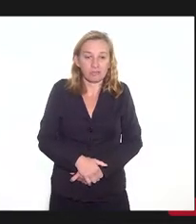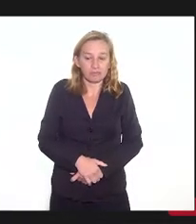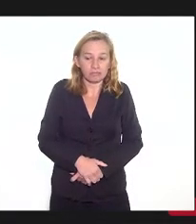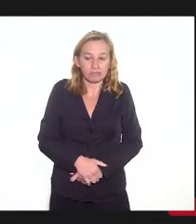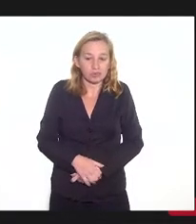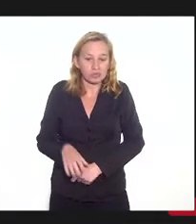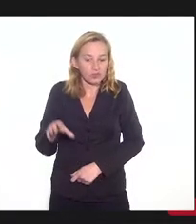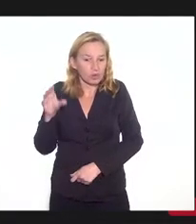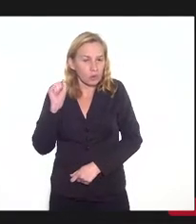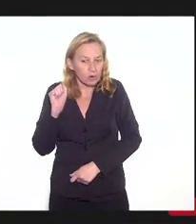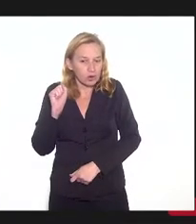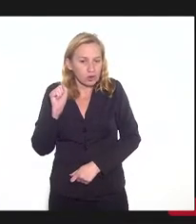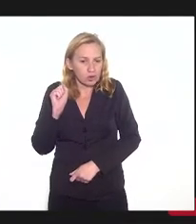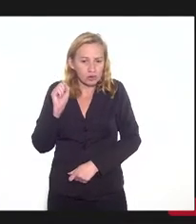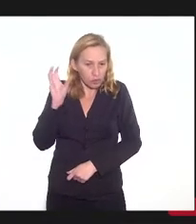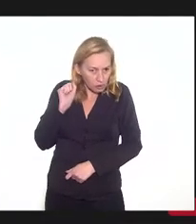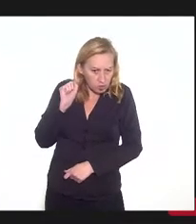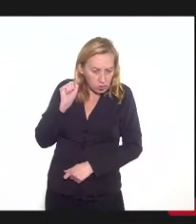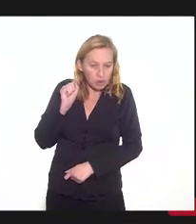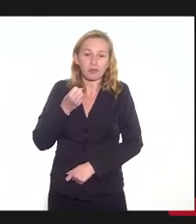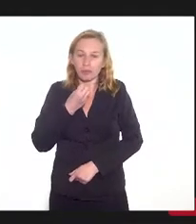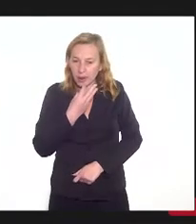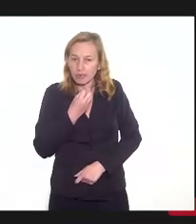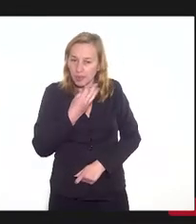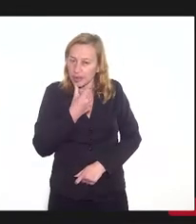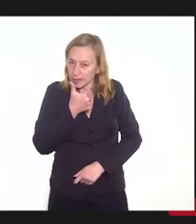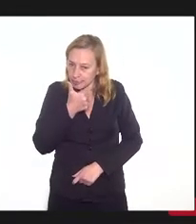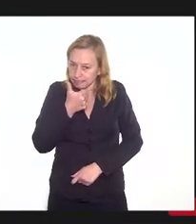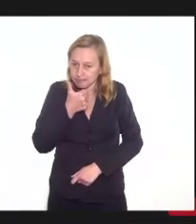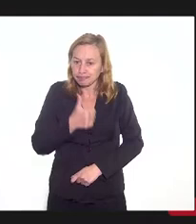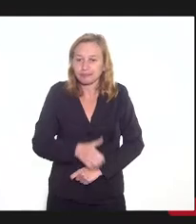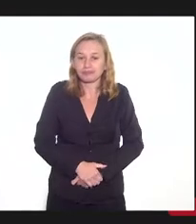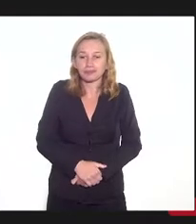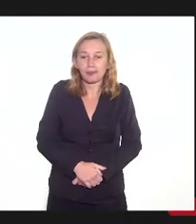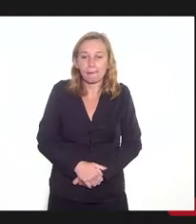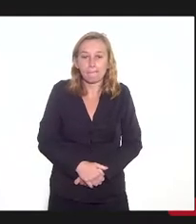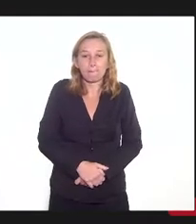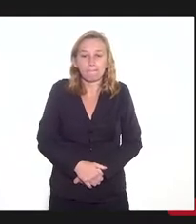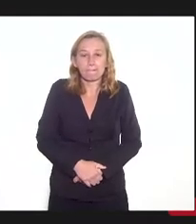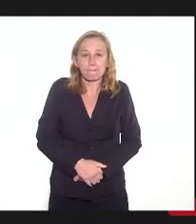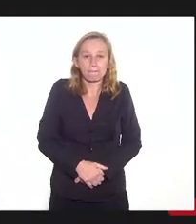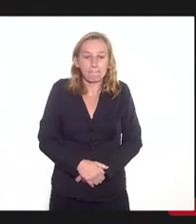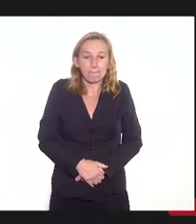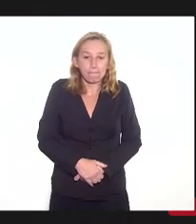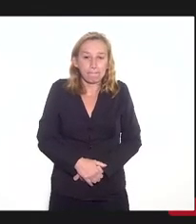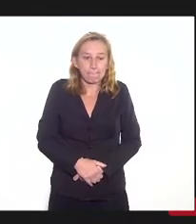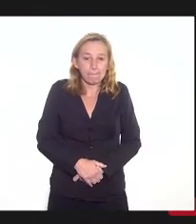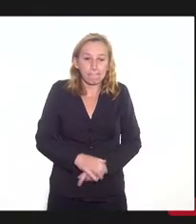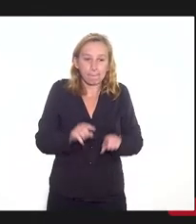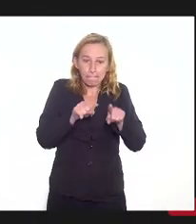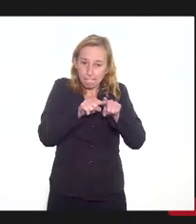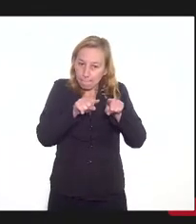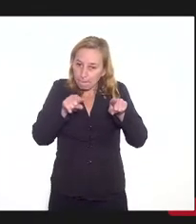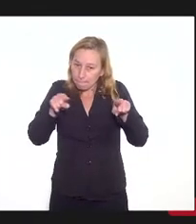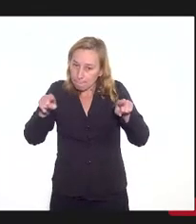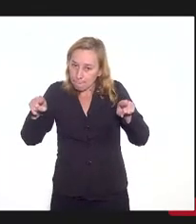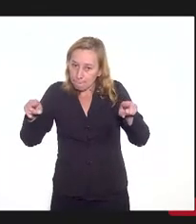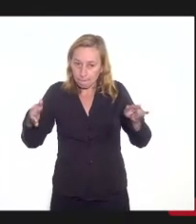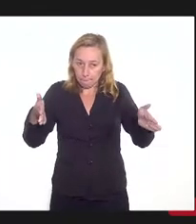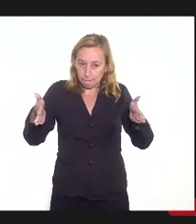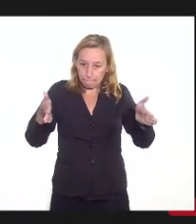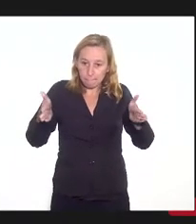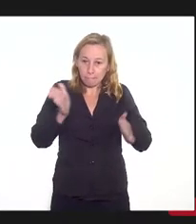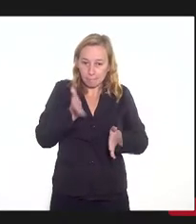Alô? Estão me ouvindo? Muito bem, muito bem. Muito bem. Então, vamos lá. Aqui é a linha do tempo, isso tudo aqui já